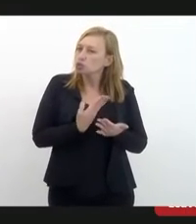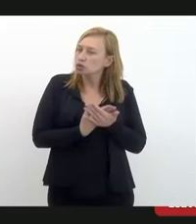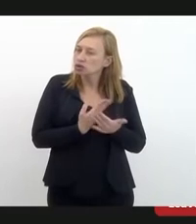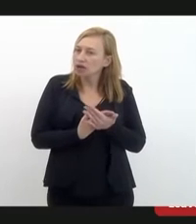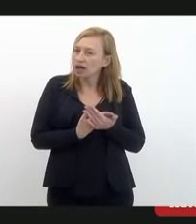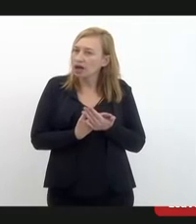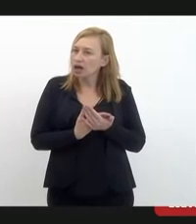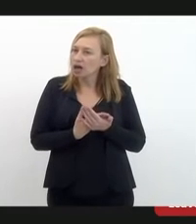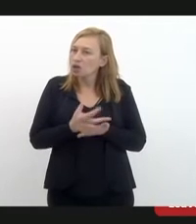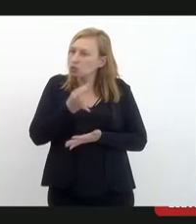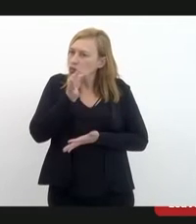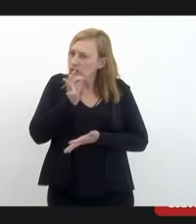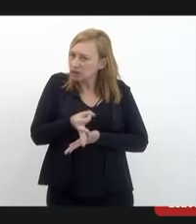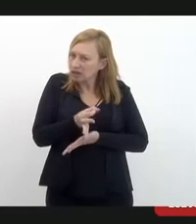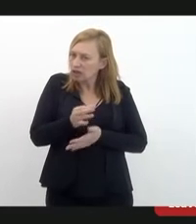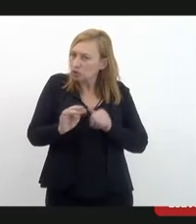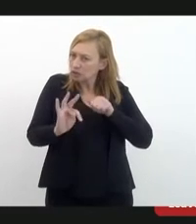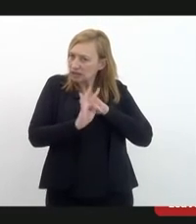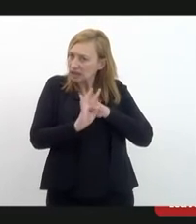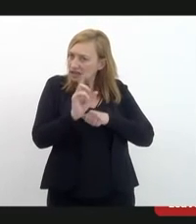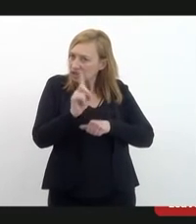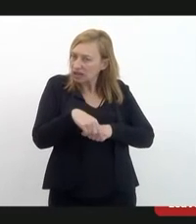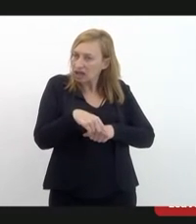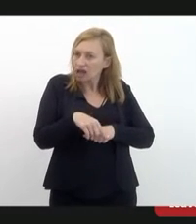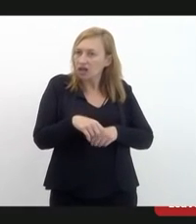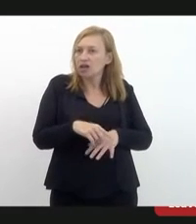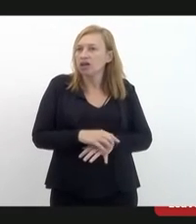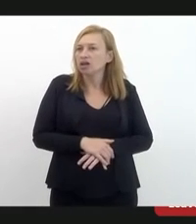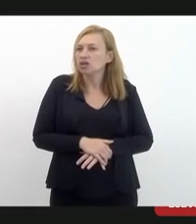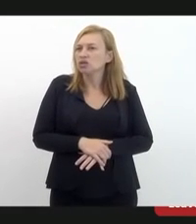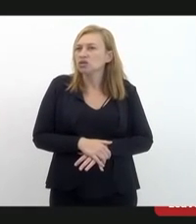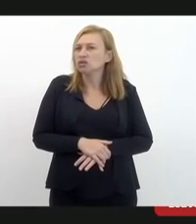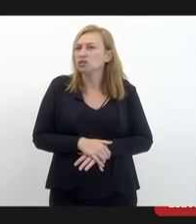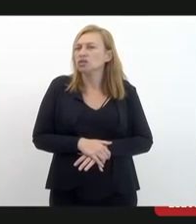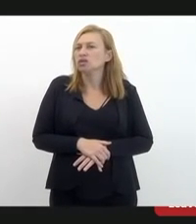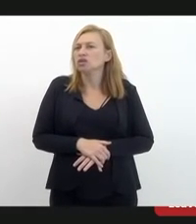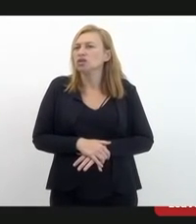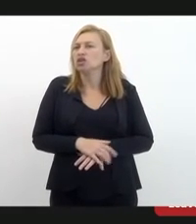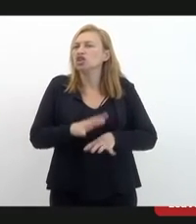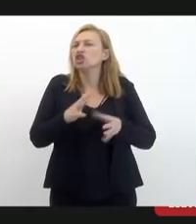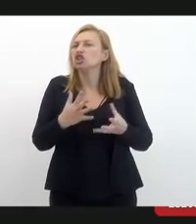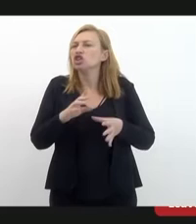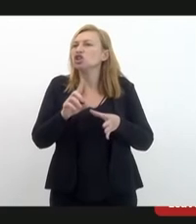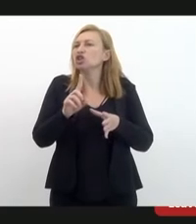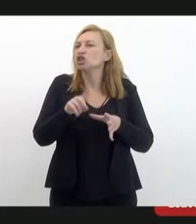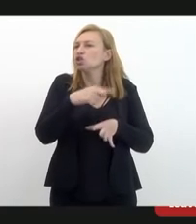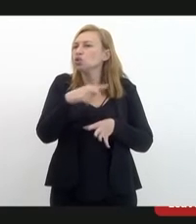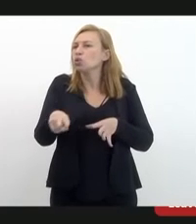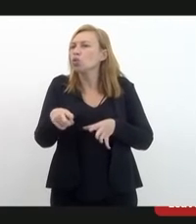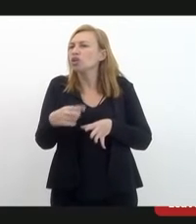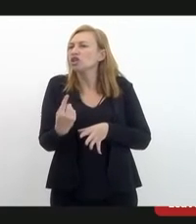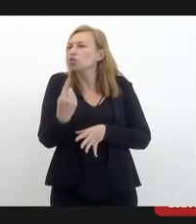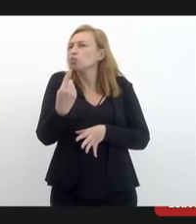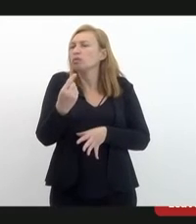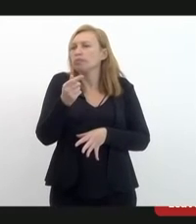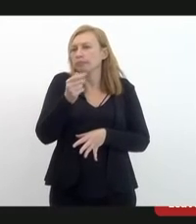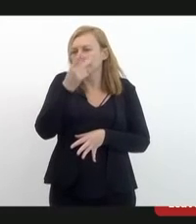mais correta, mais técnica, né? Que não deixe ninguém de fora, como o Charles falou ali,